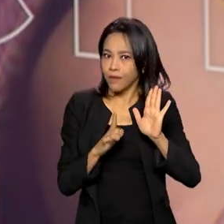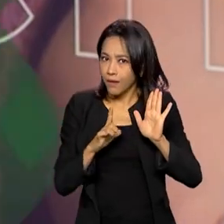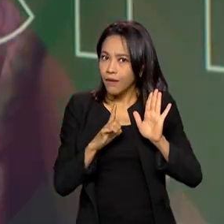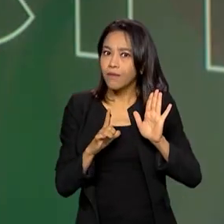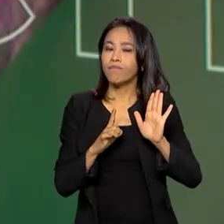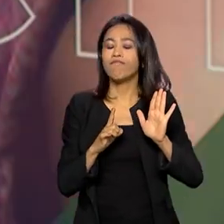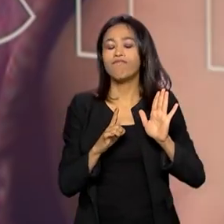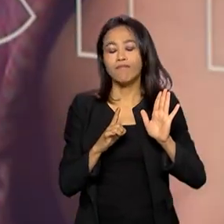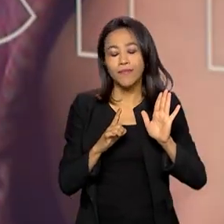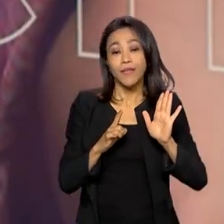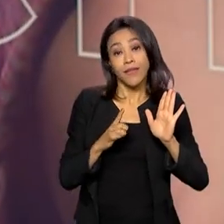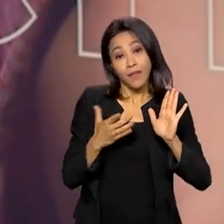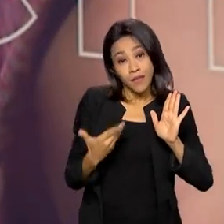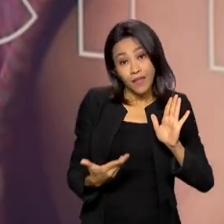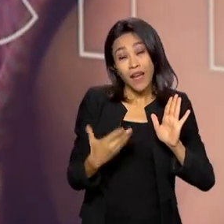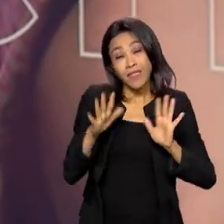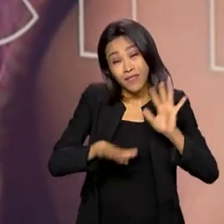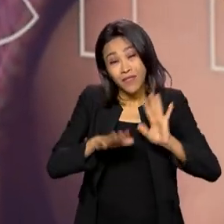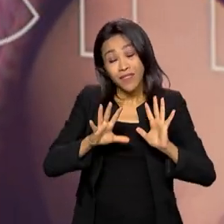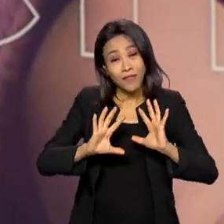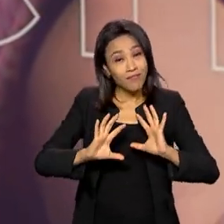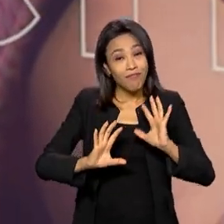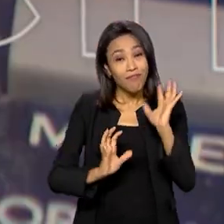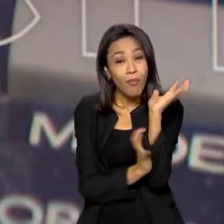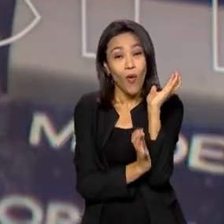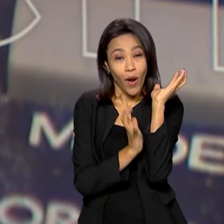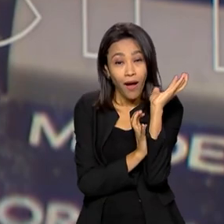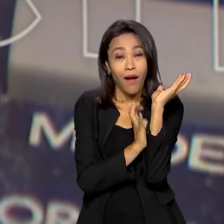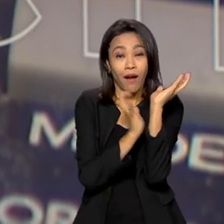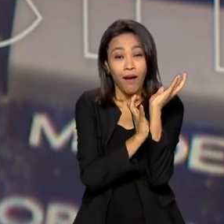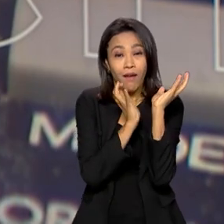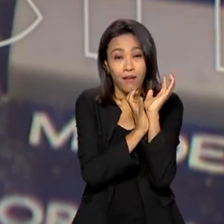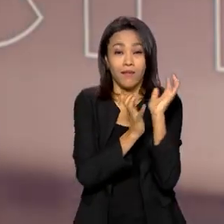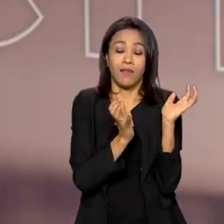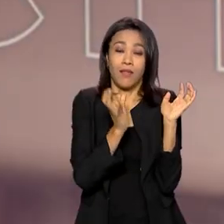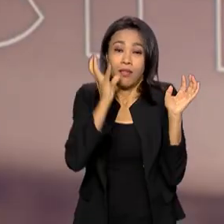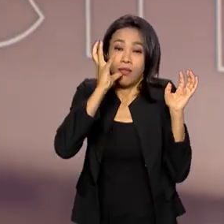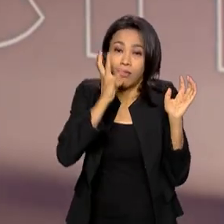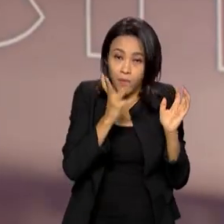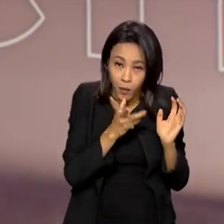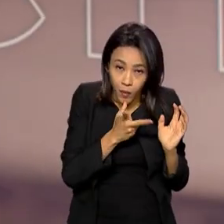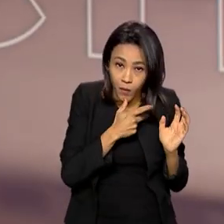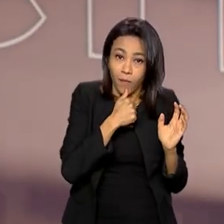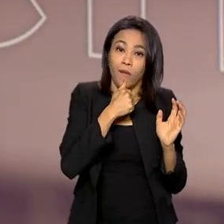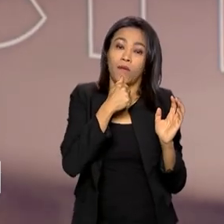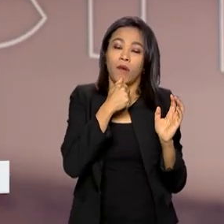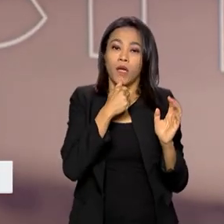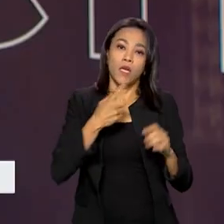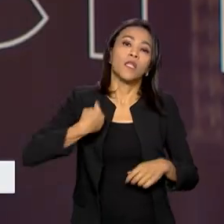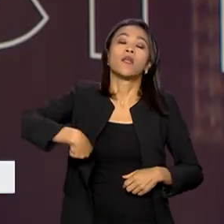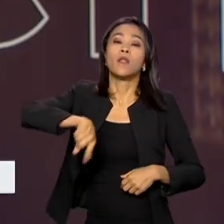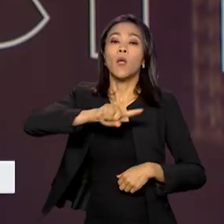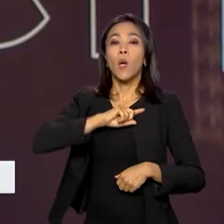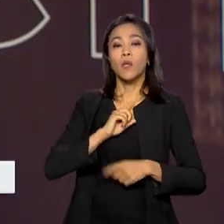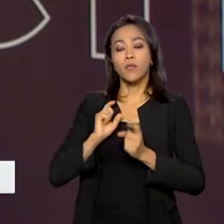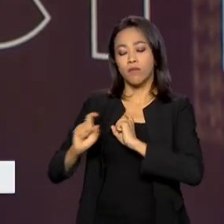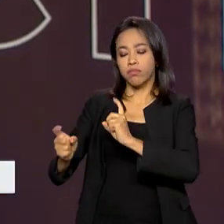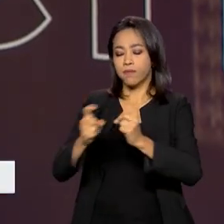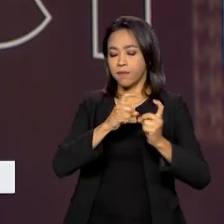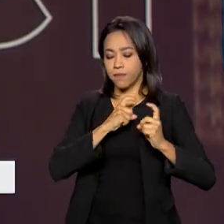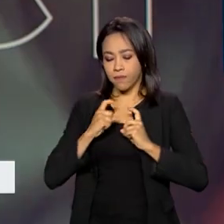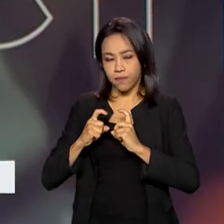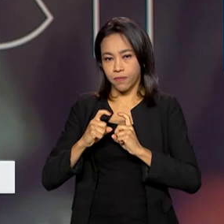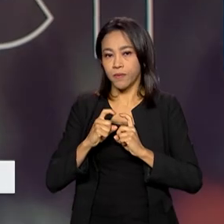levando para burocracia, para demora. E, na nossa gestão, seguindo aí